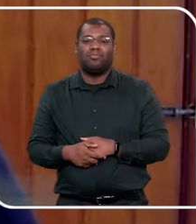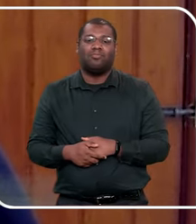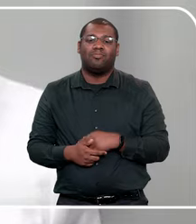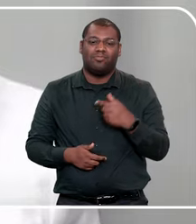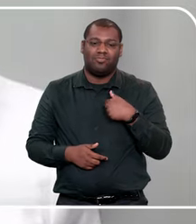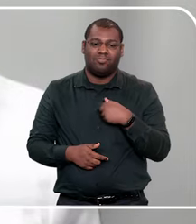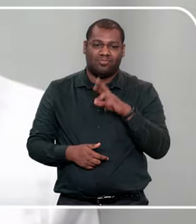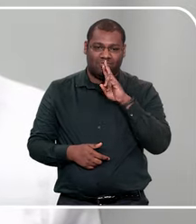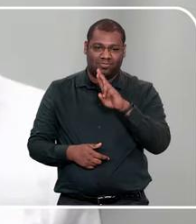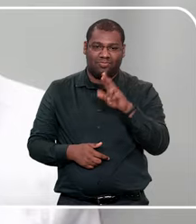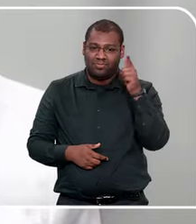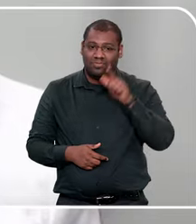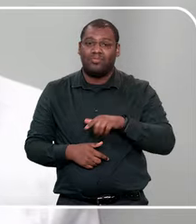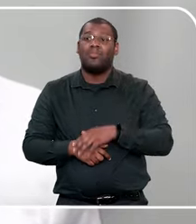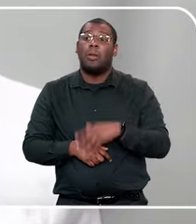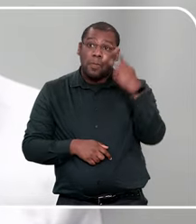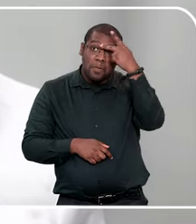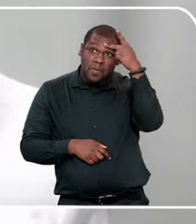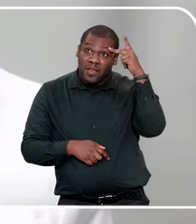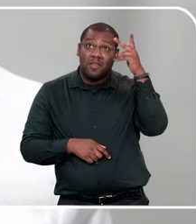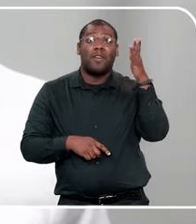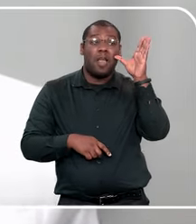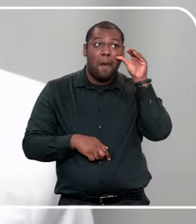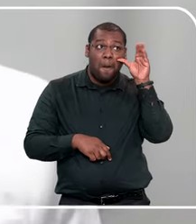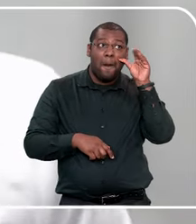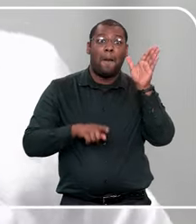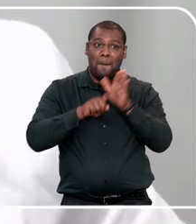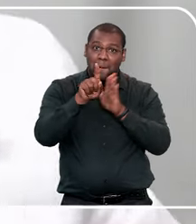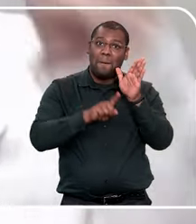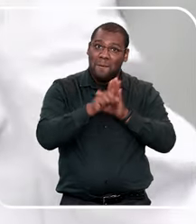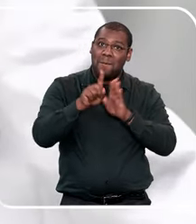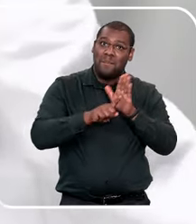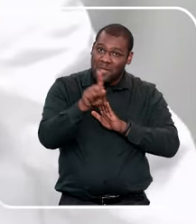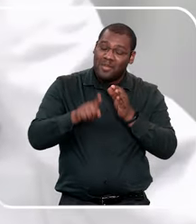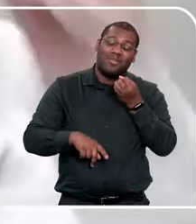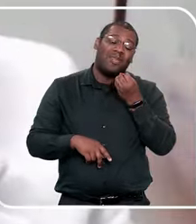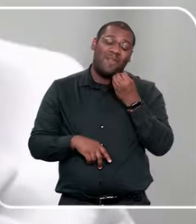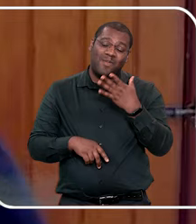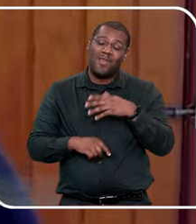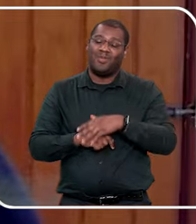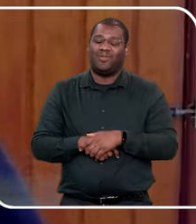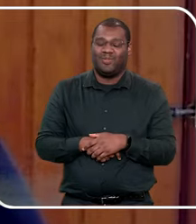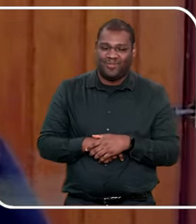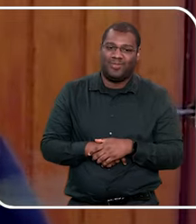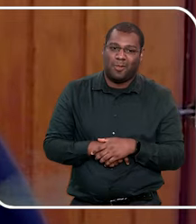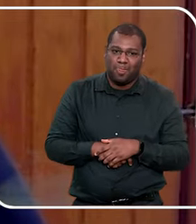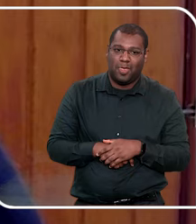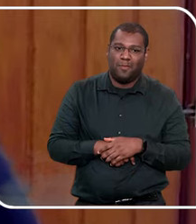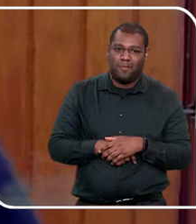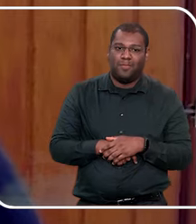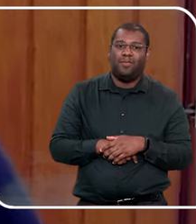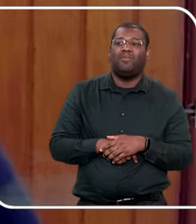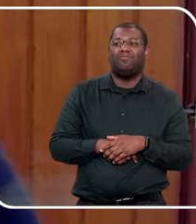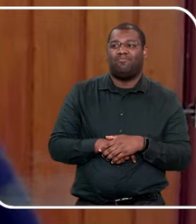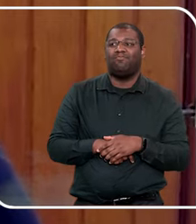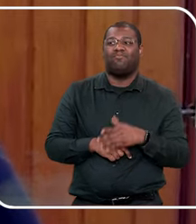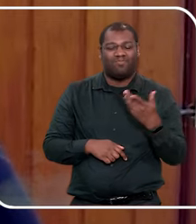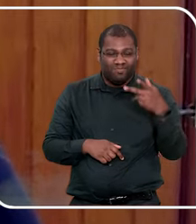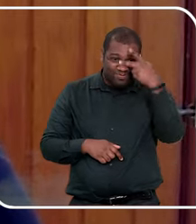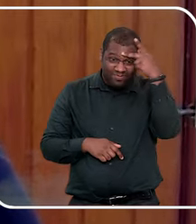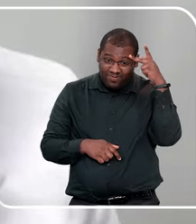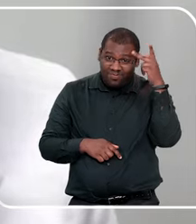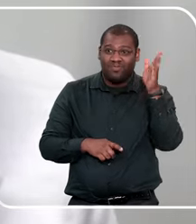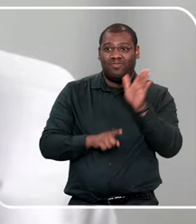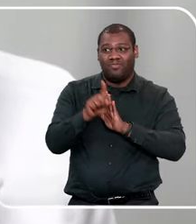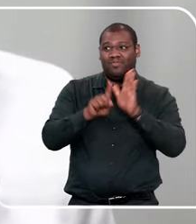Ótimo, não, e tem perguntas muito boas, tomara que dê, para discutir todas, porque, não, está muito, está muito legal, acho que tem